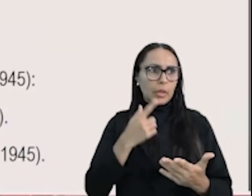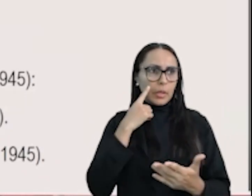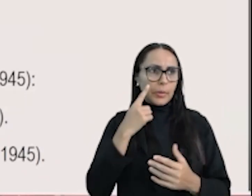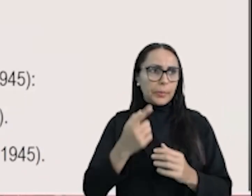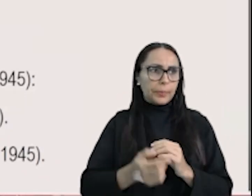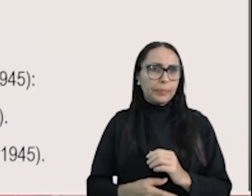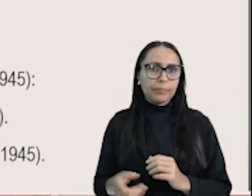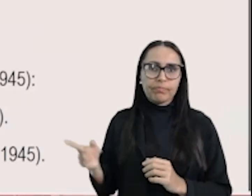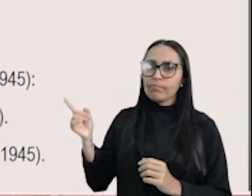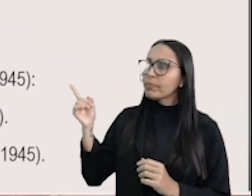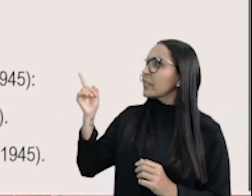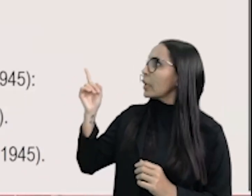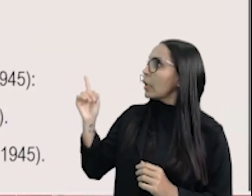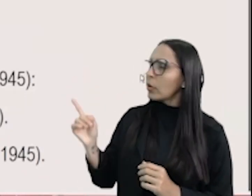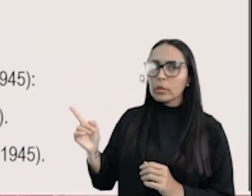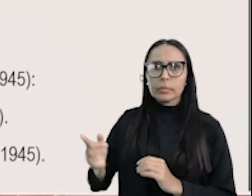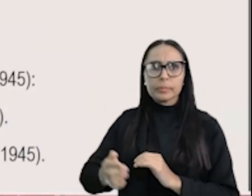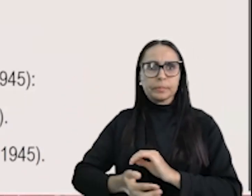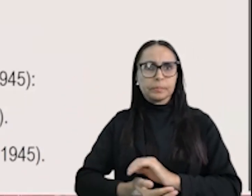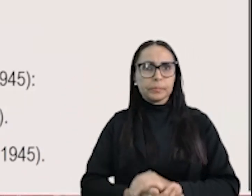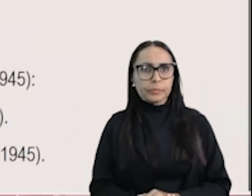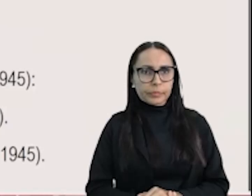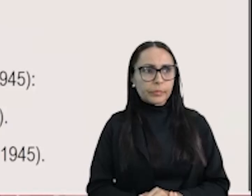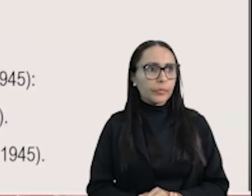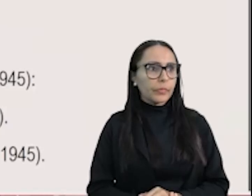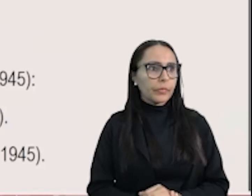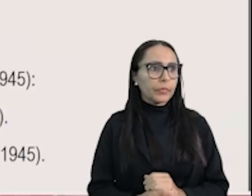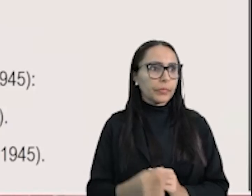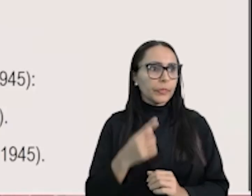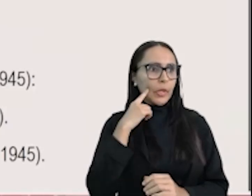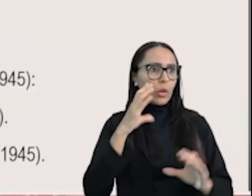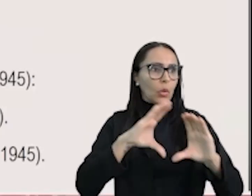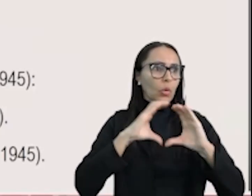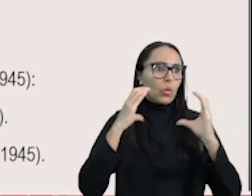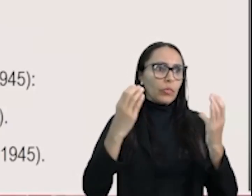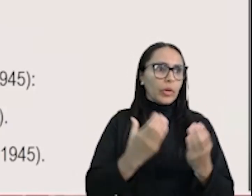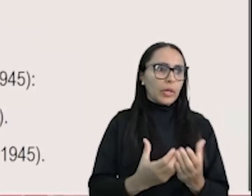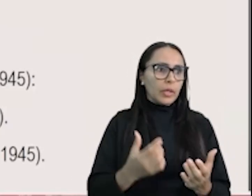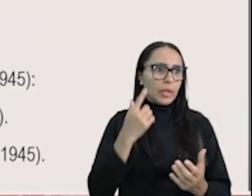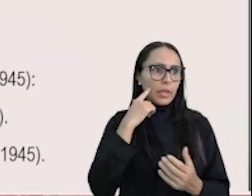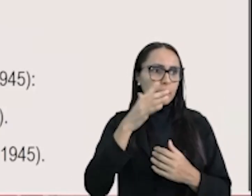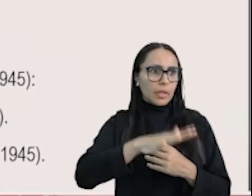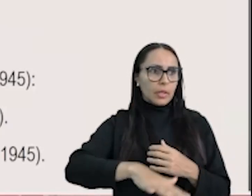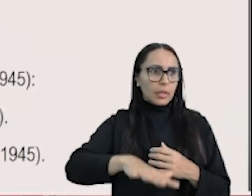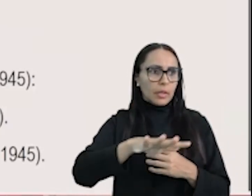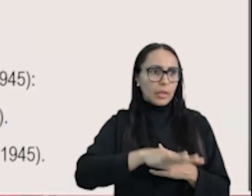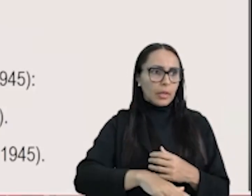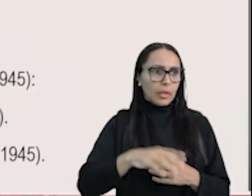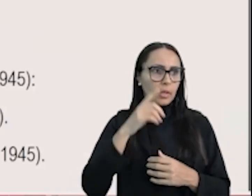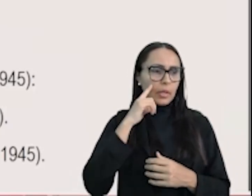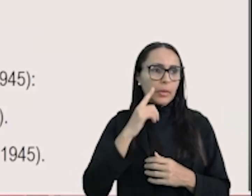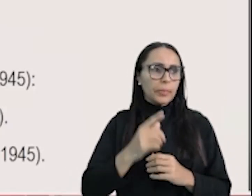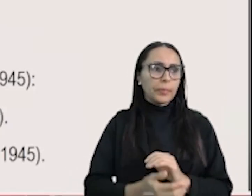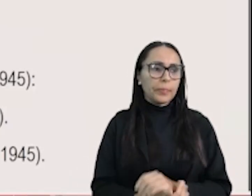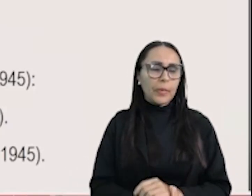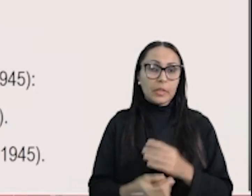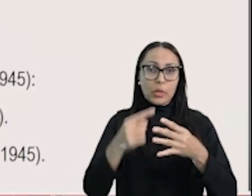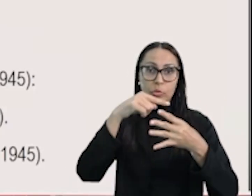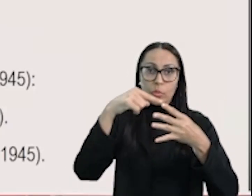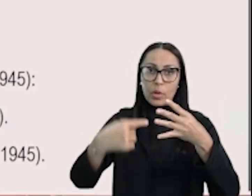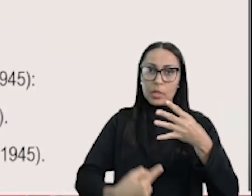Bretwood, Conferência de Ialta, Conferência de São Francisco e a Conferência de Potsdam.